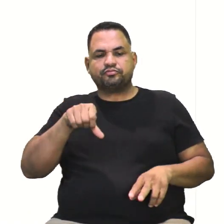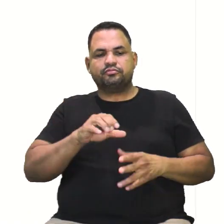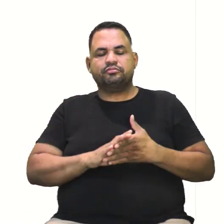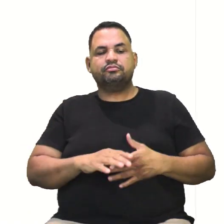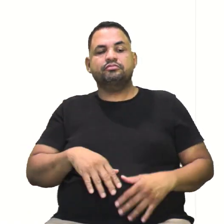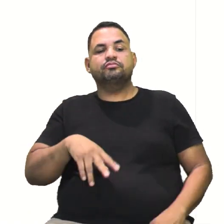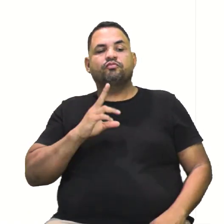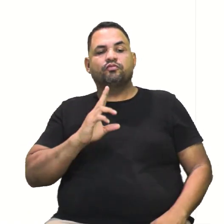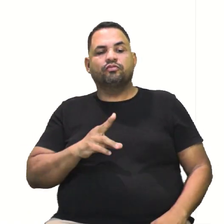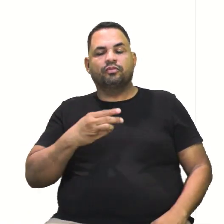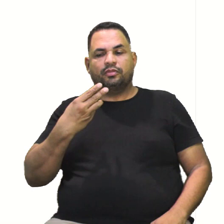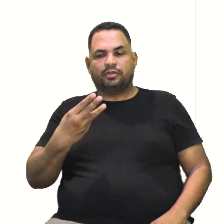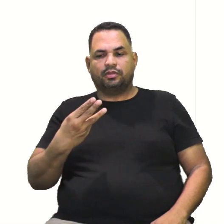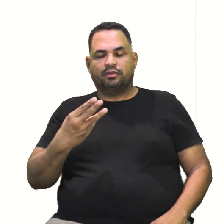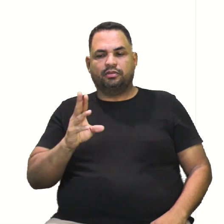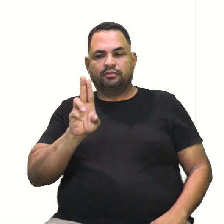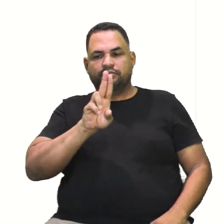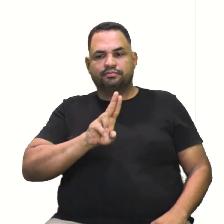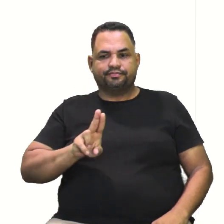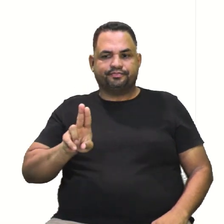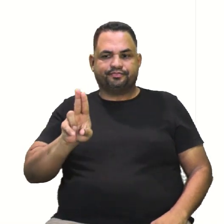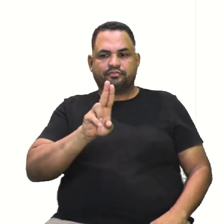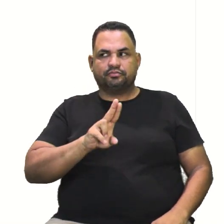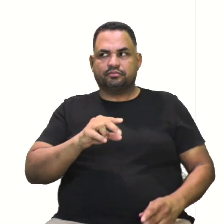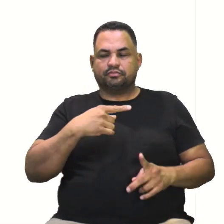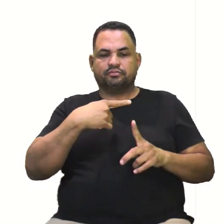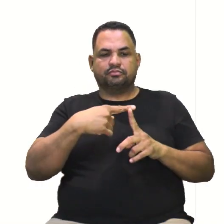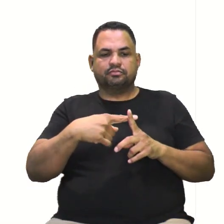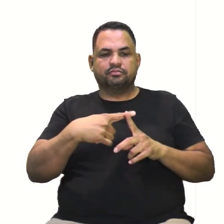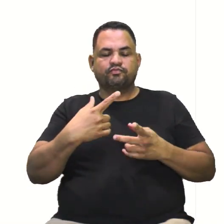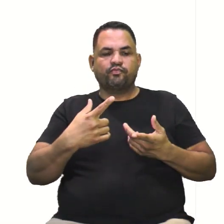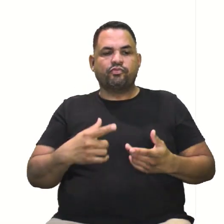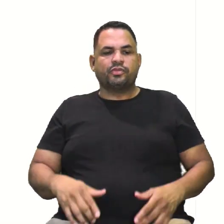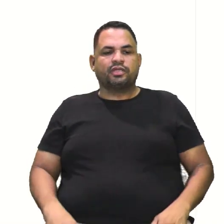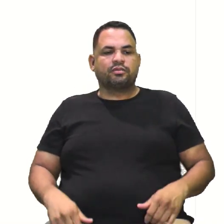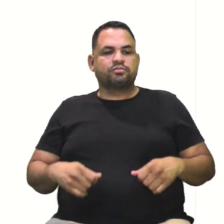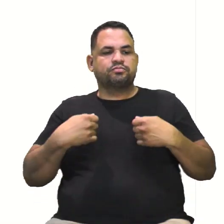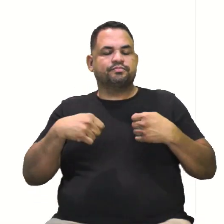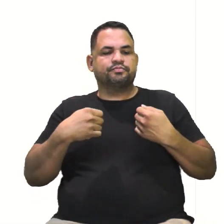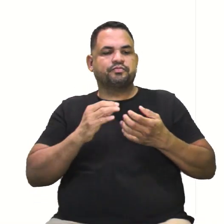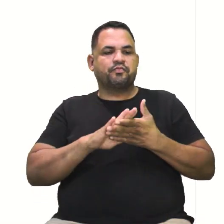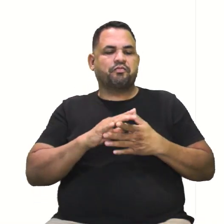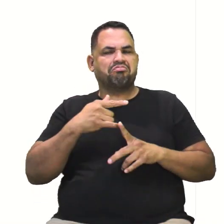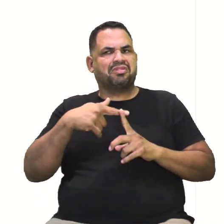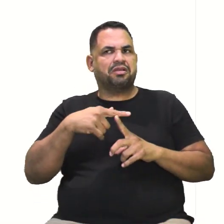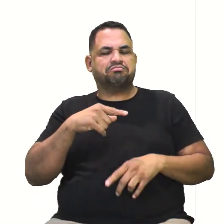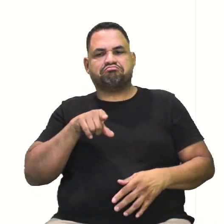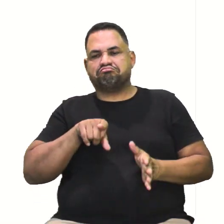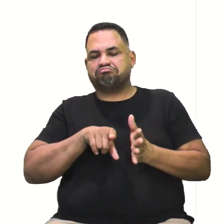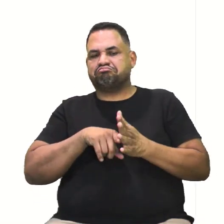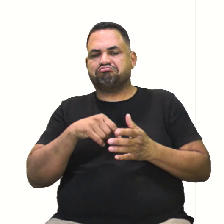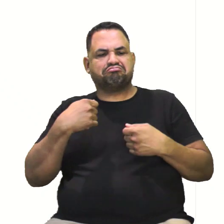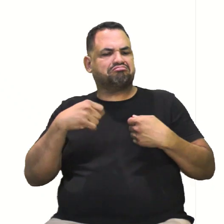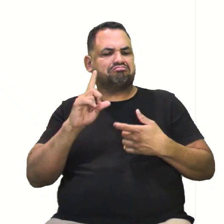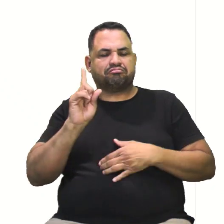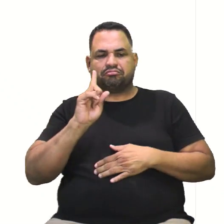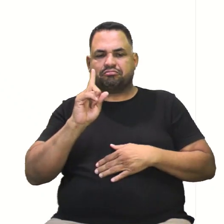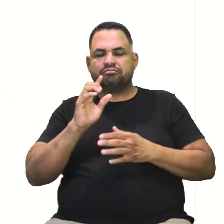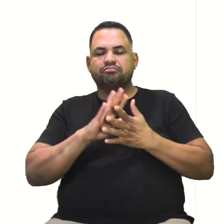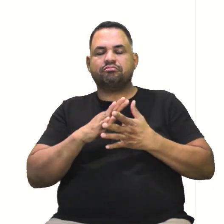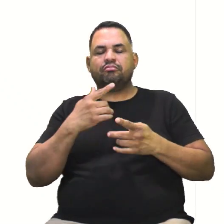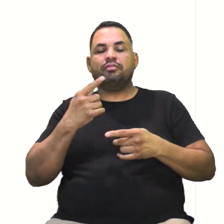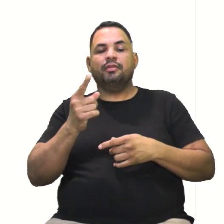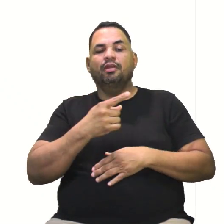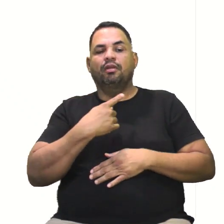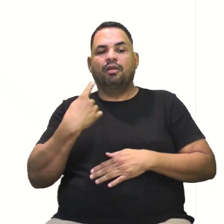o meu a vai ser 3, né? Porque a gente usa a parte positiva. Aqui nem precisaria do mais ou menos, porque a gente está falando de distância,